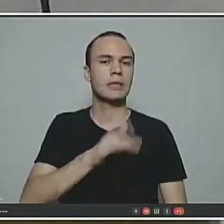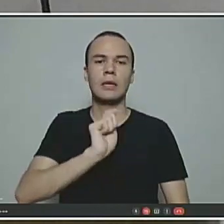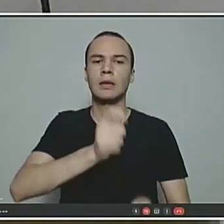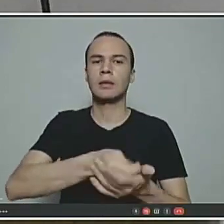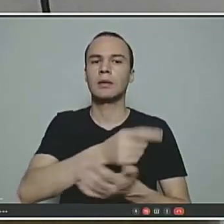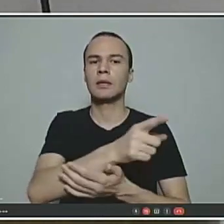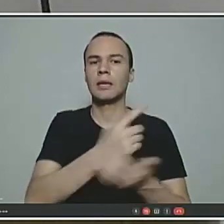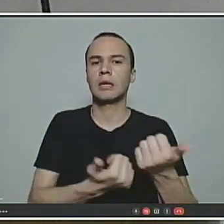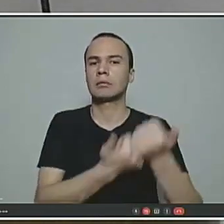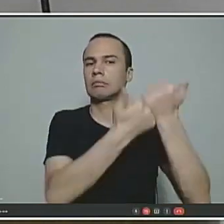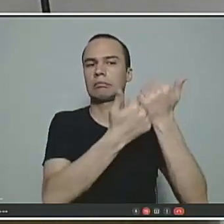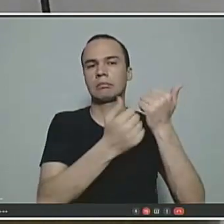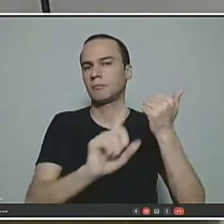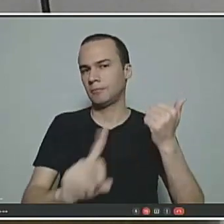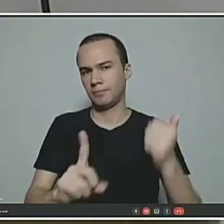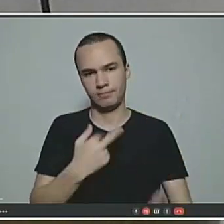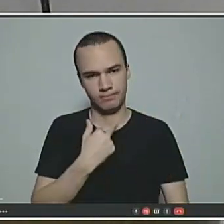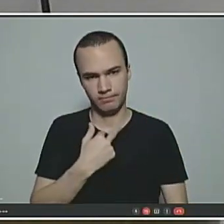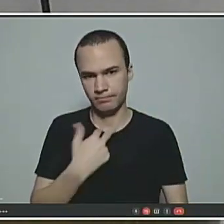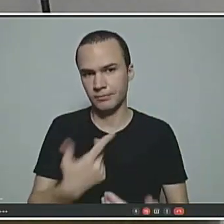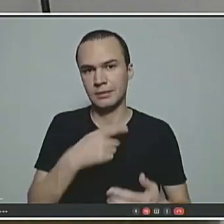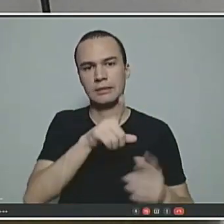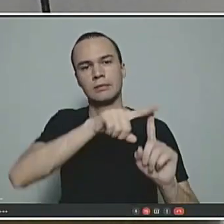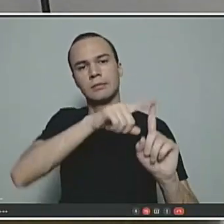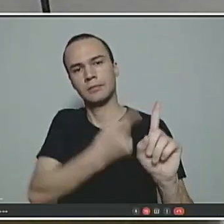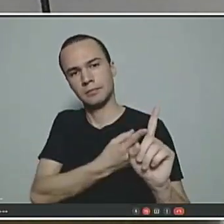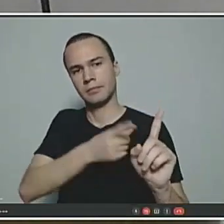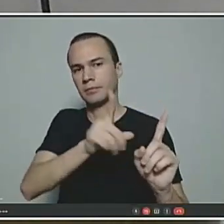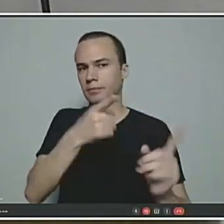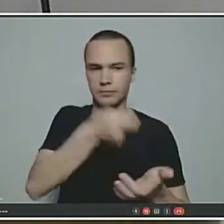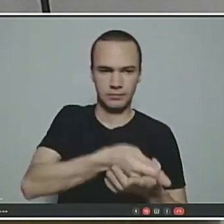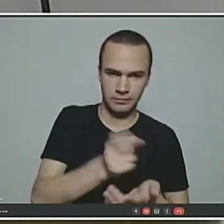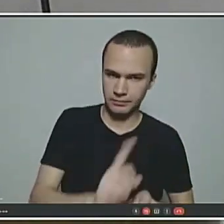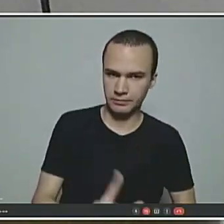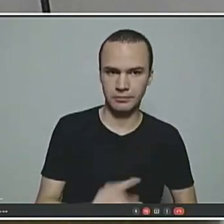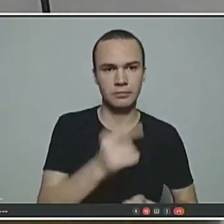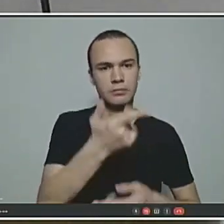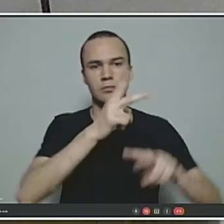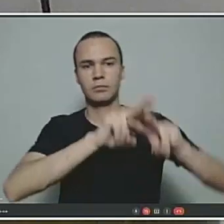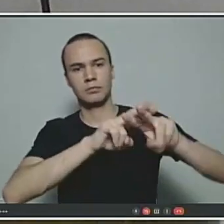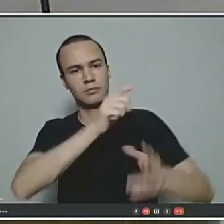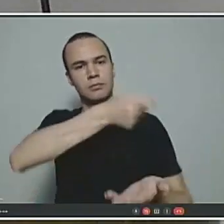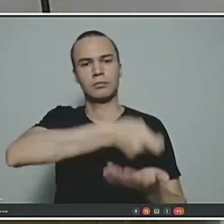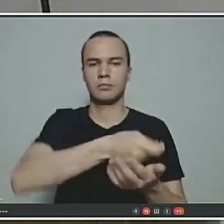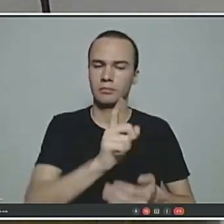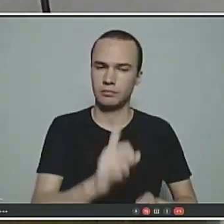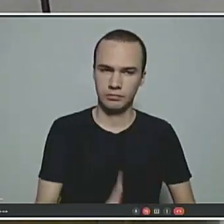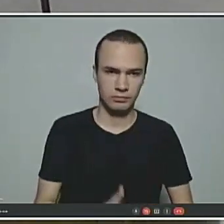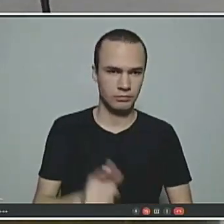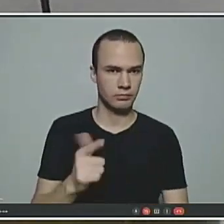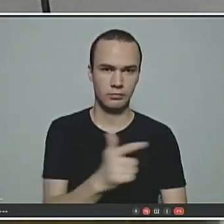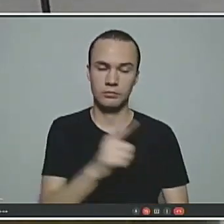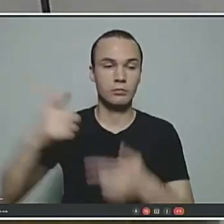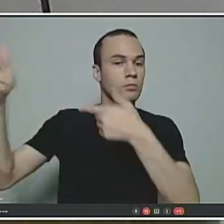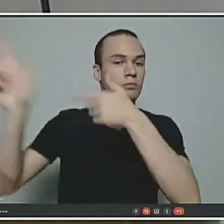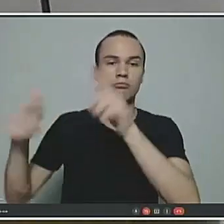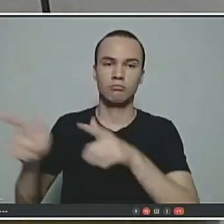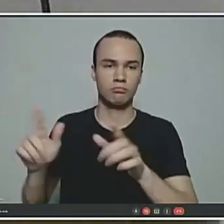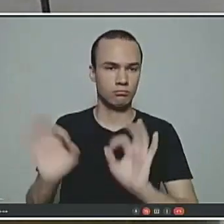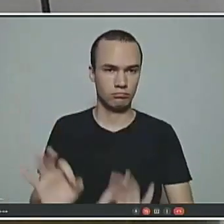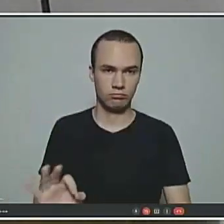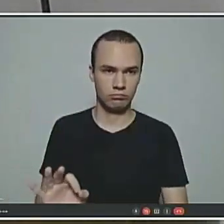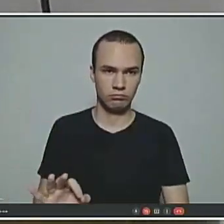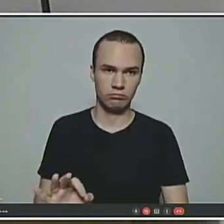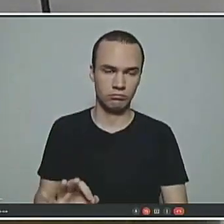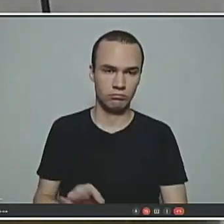auxílio natalidade, licença maternidade, auxílio reclusão, qualquer outro benefício que